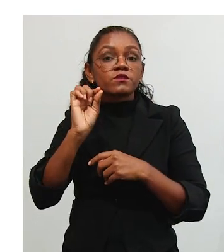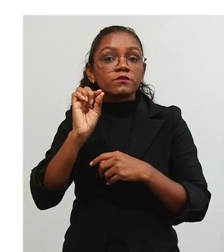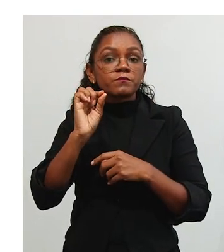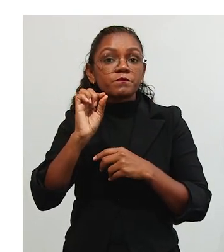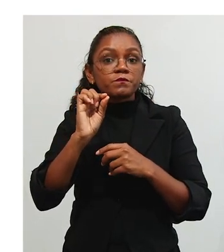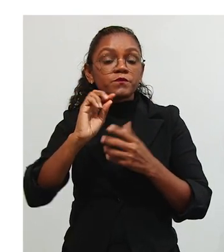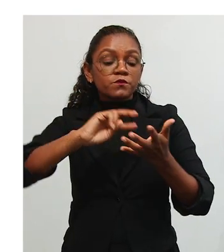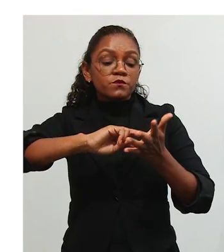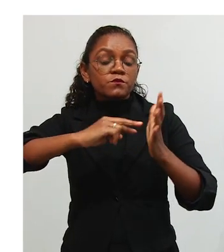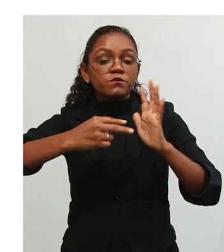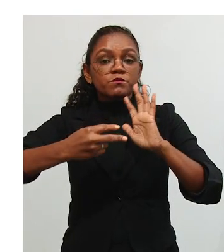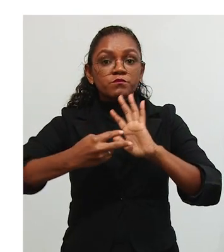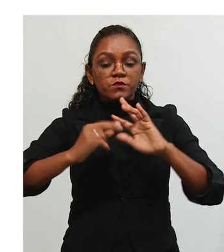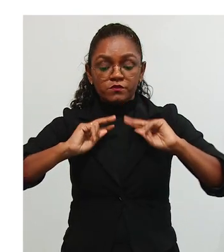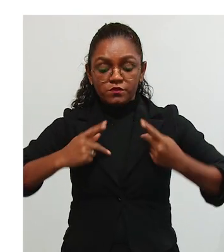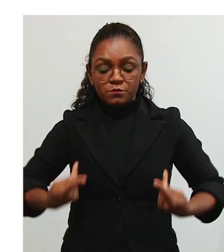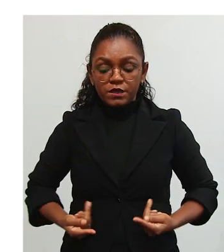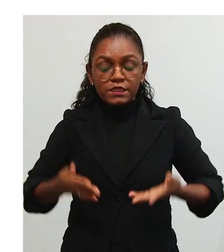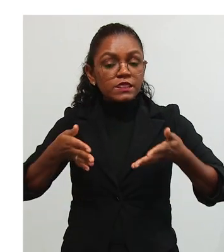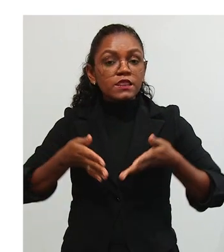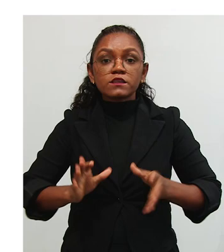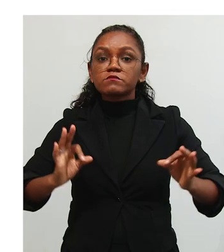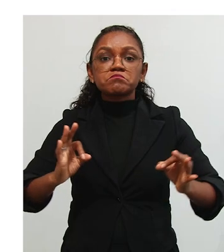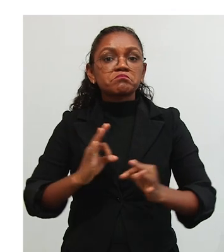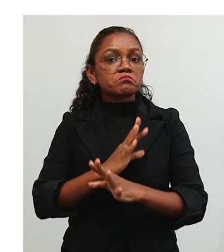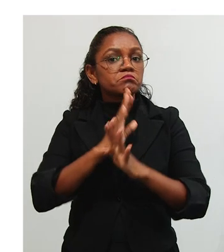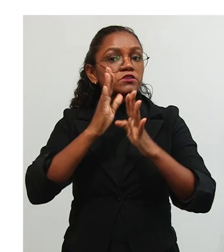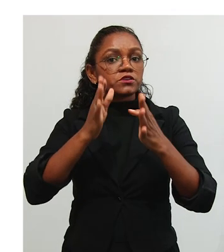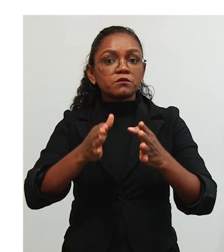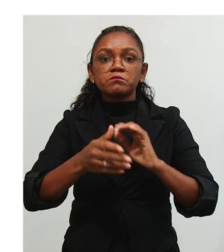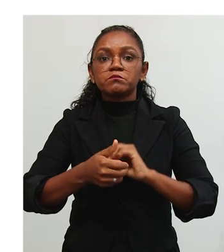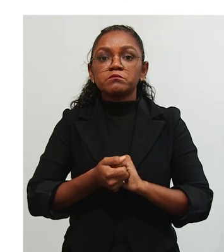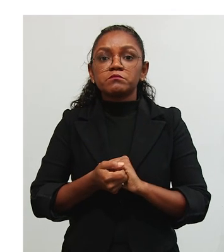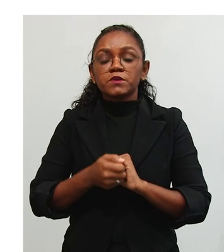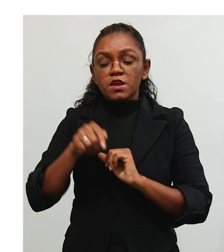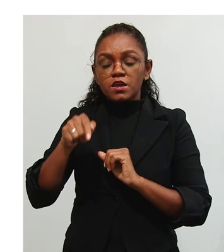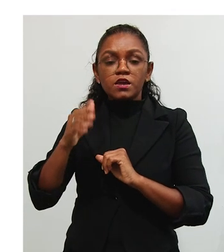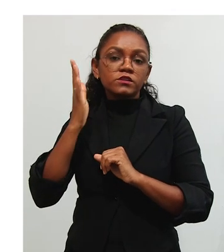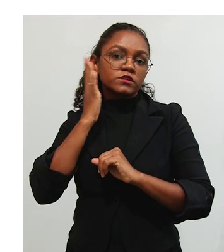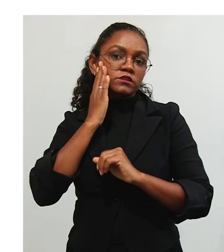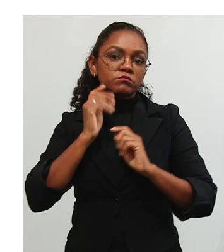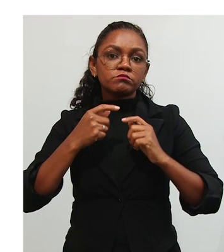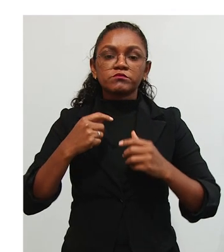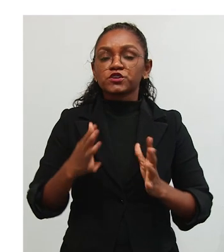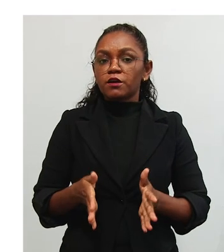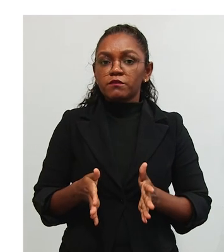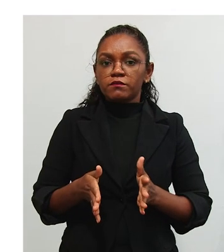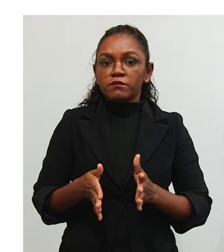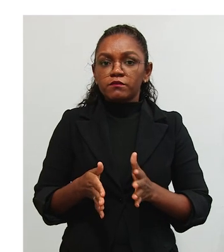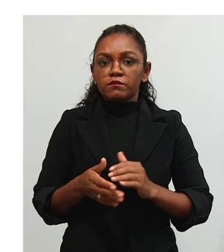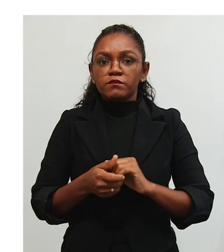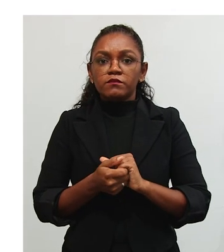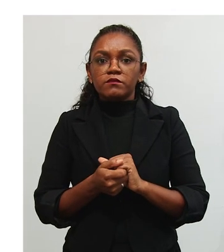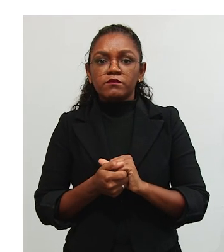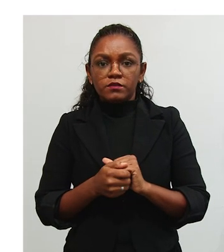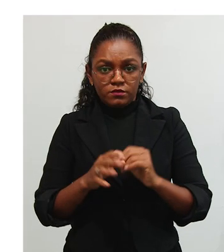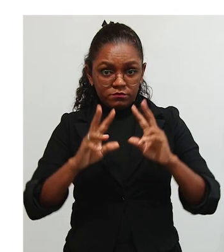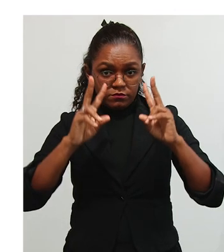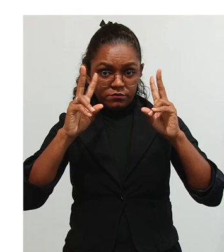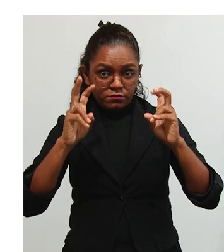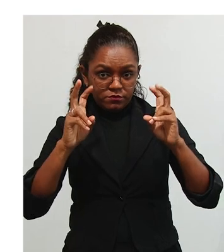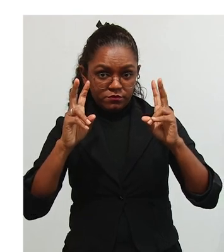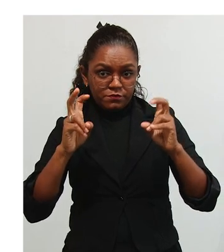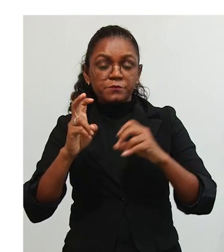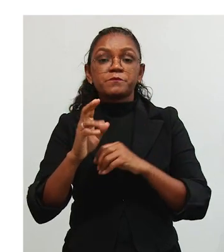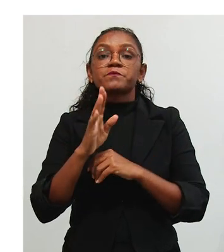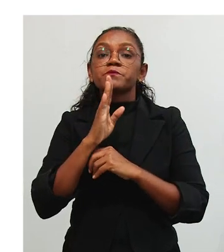o ser humano, ele já nasce pronto, né? O ser humano, ele já vem predisposto. Então, essa